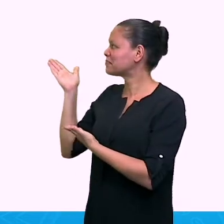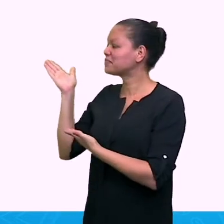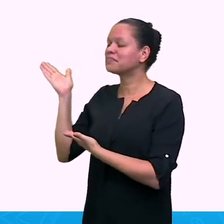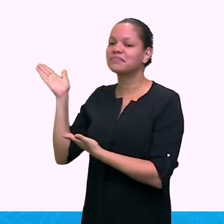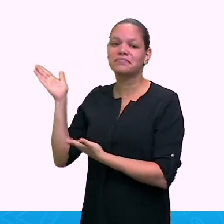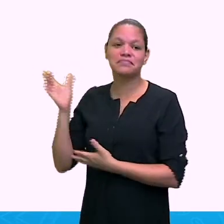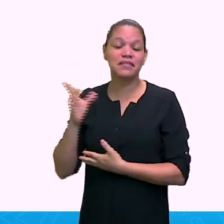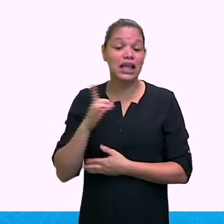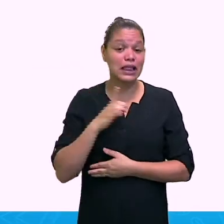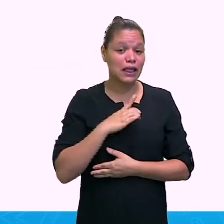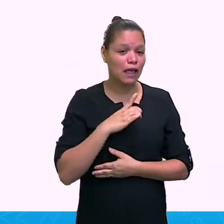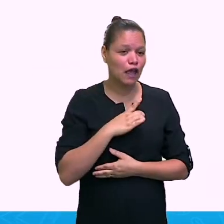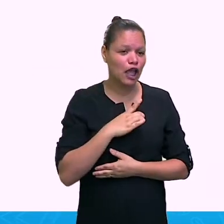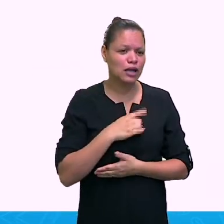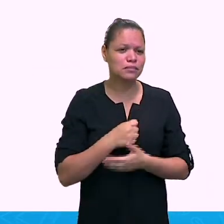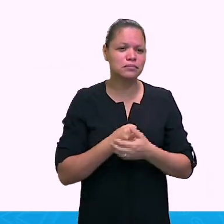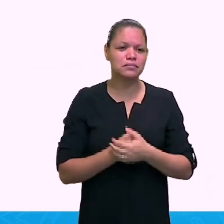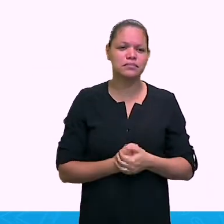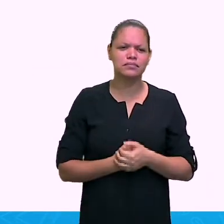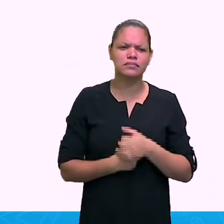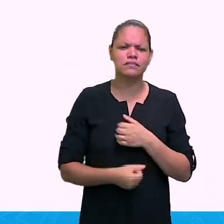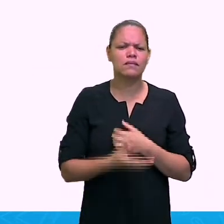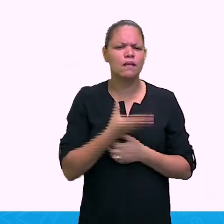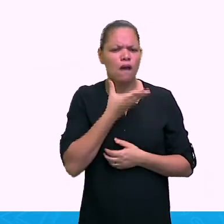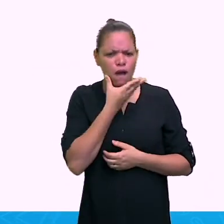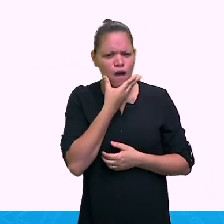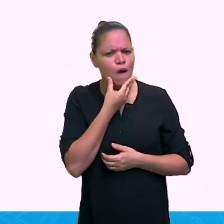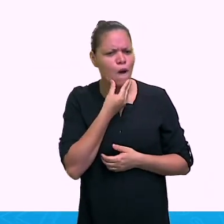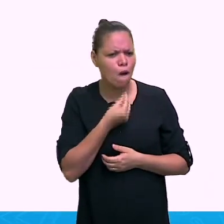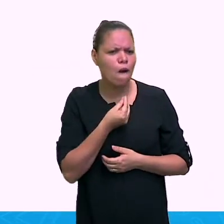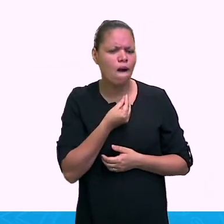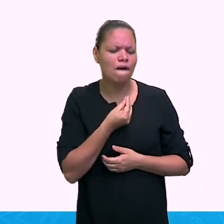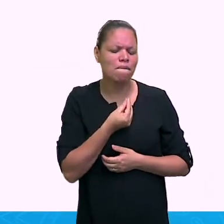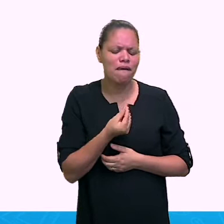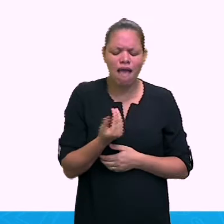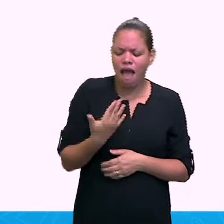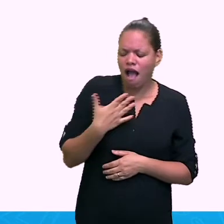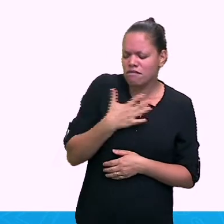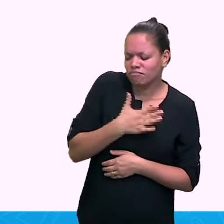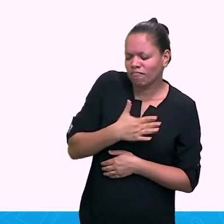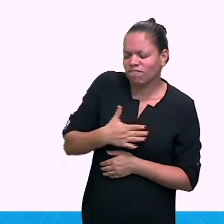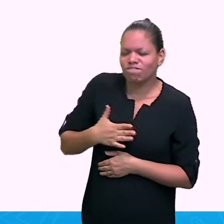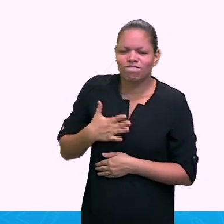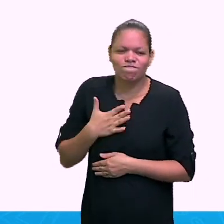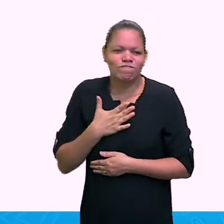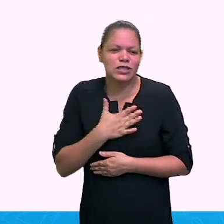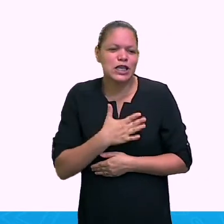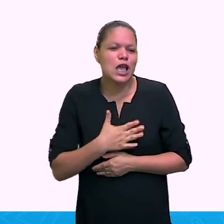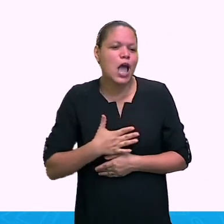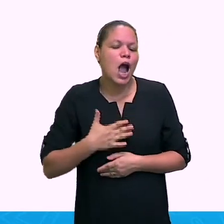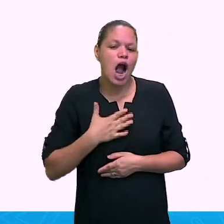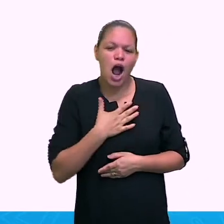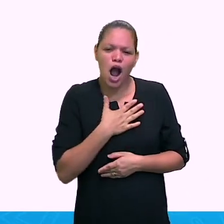nós temos... I love play